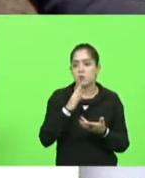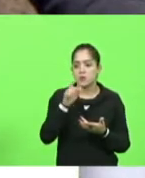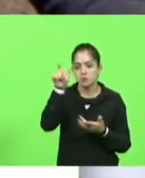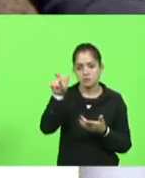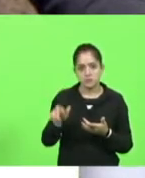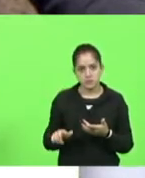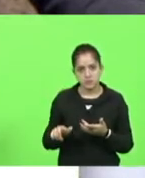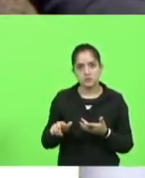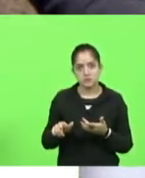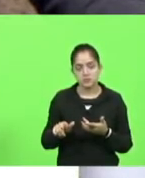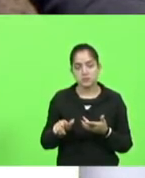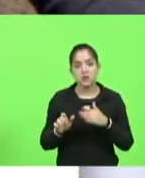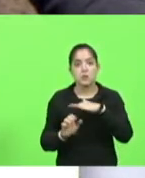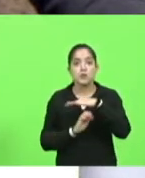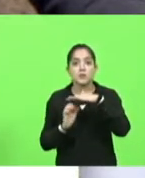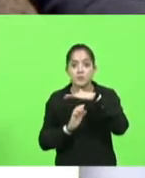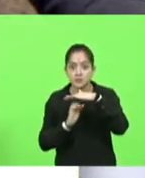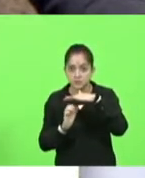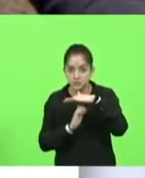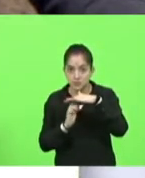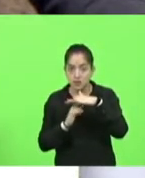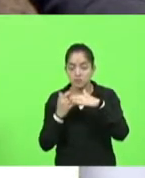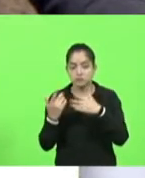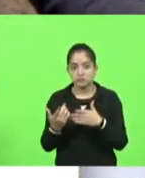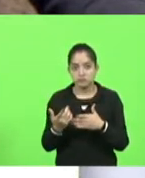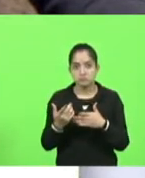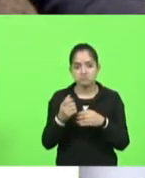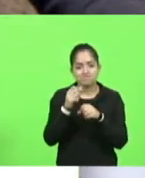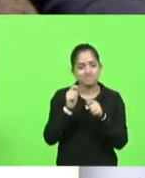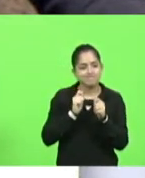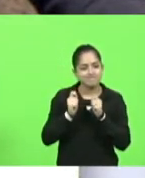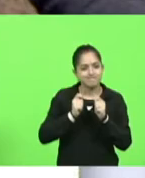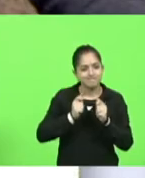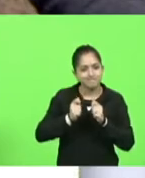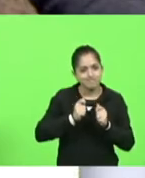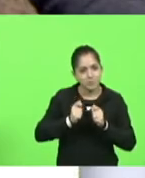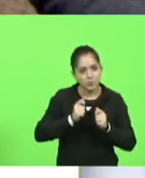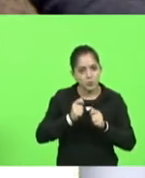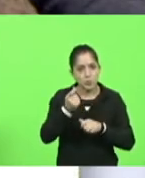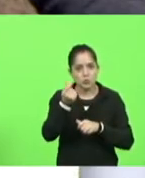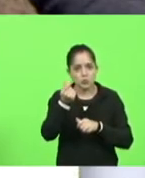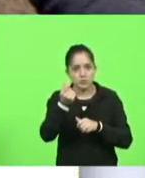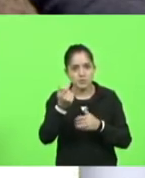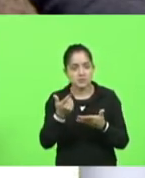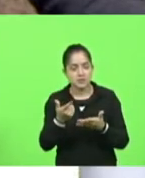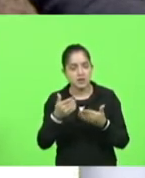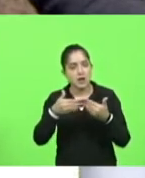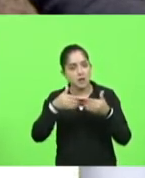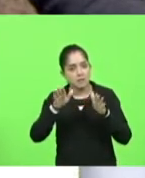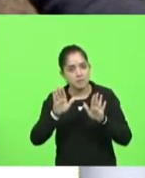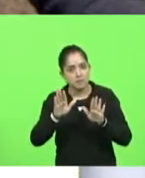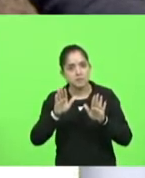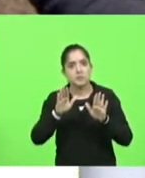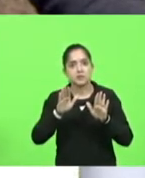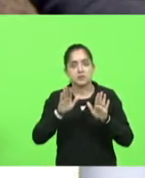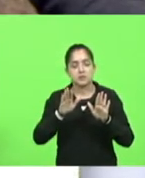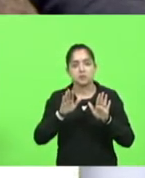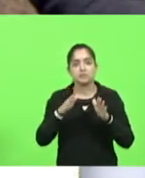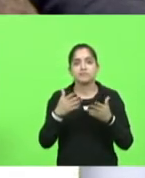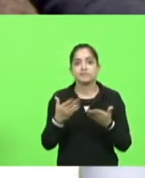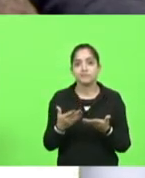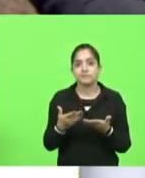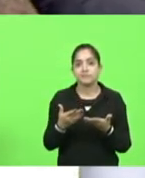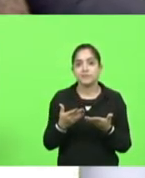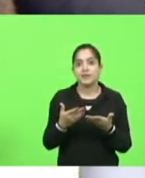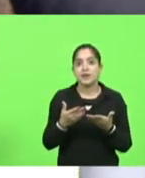um ex empresário que conseguiu economizar por muito tempo abriu o seu sonhado negócio sua intenção era se